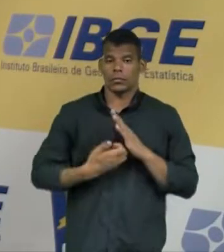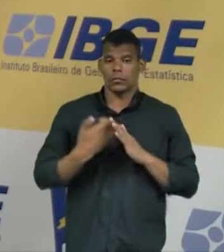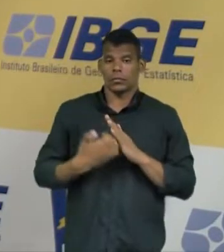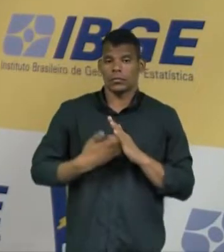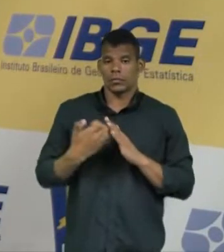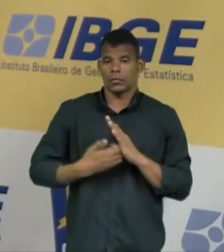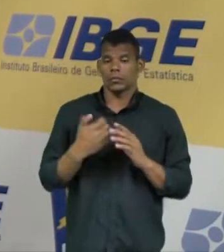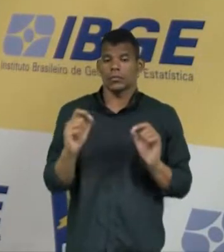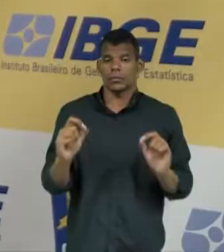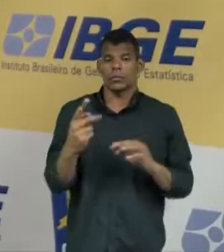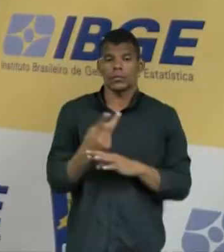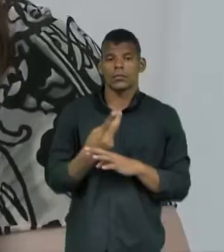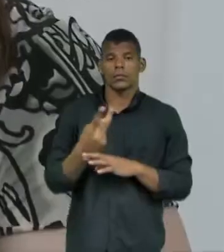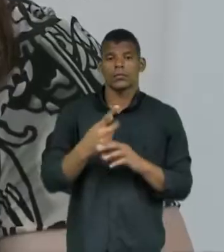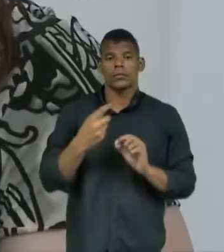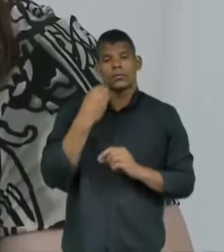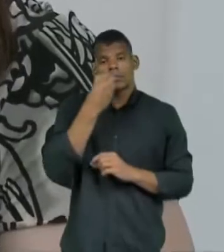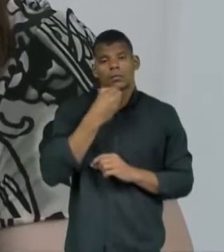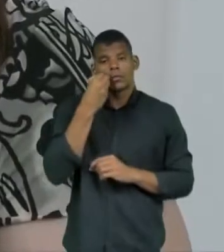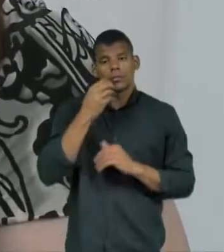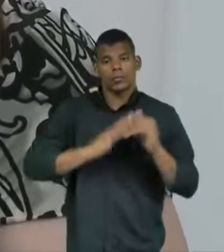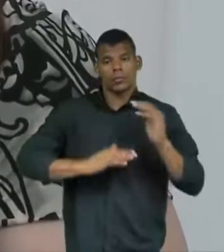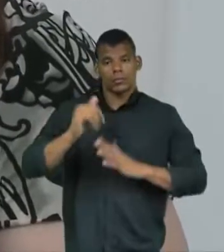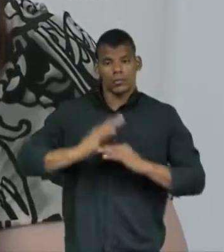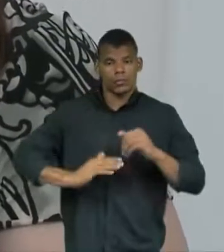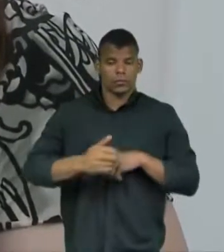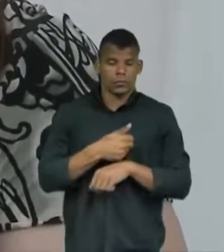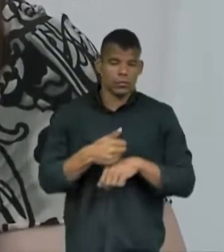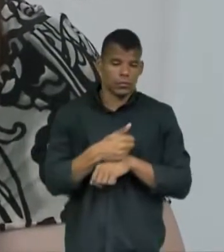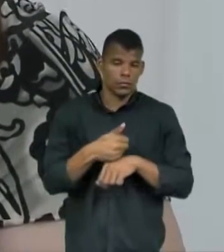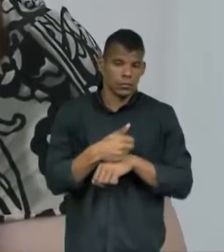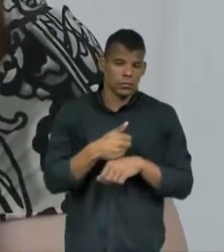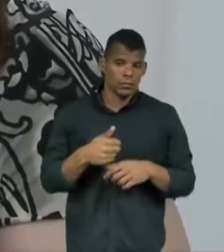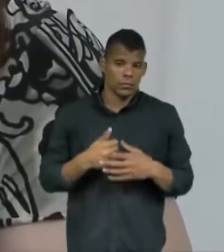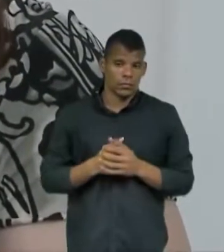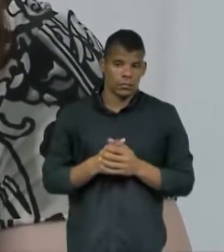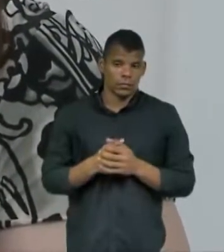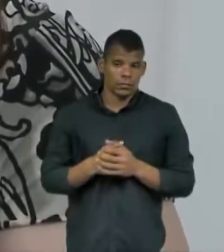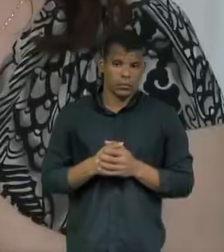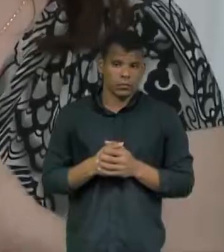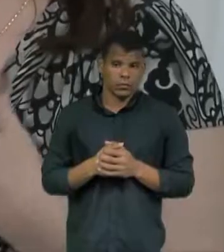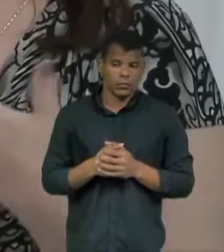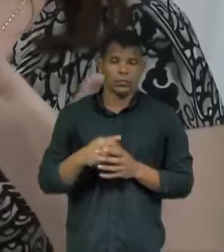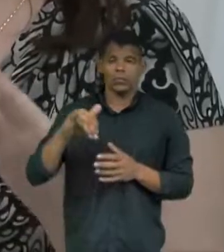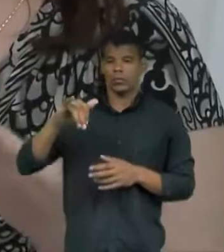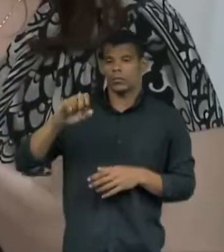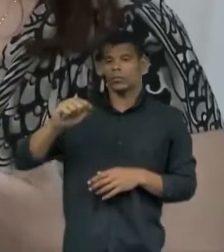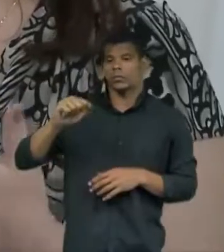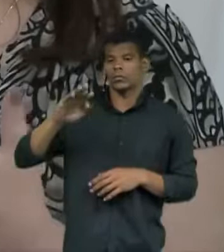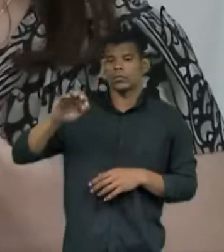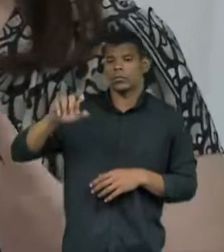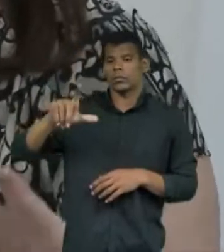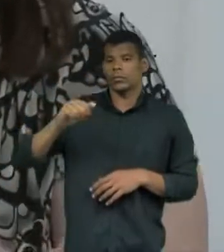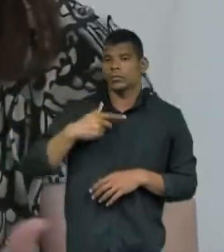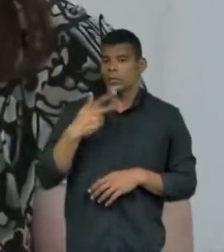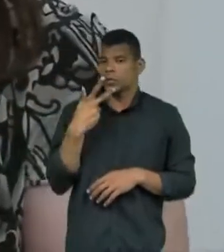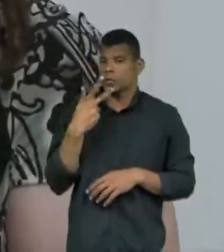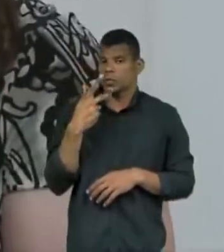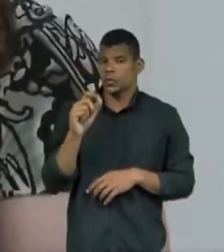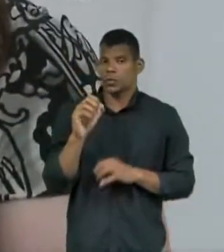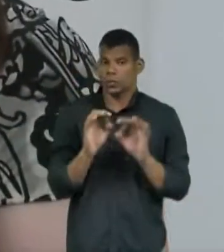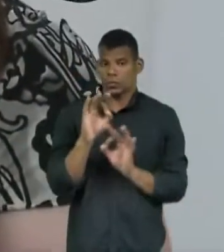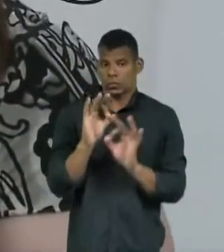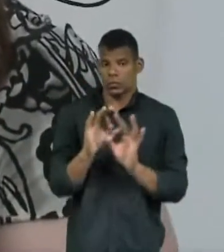profissionais com experiência. As dicas da consultora de recursos humanos, Isabela Edson, de como se preparar para um processo